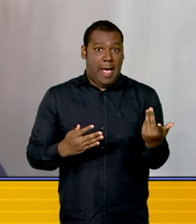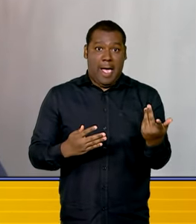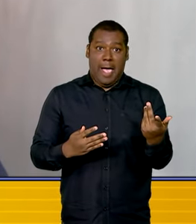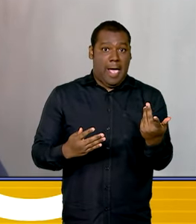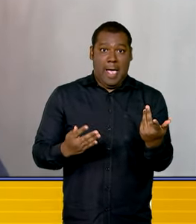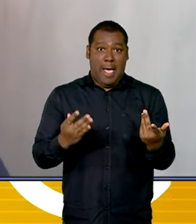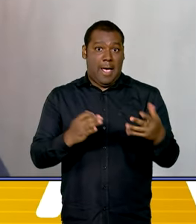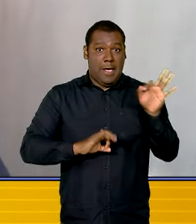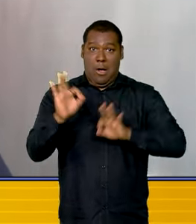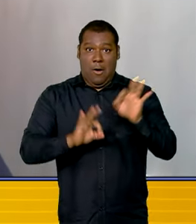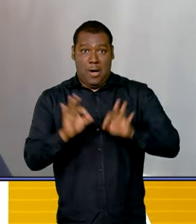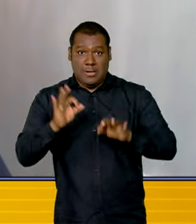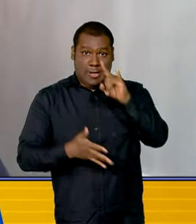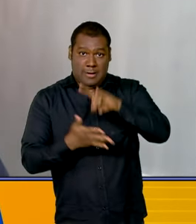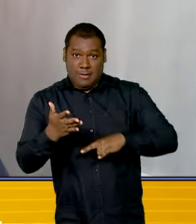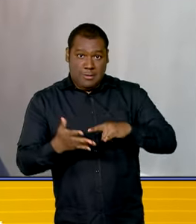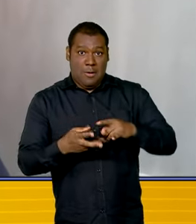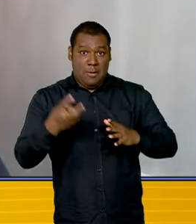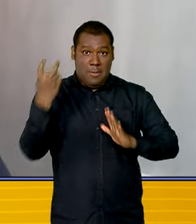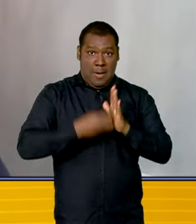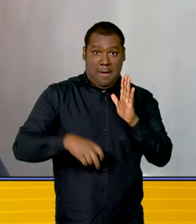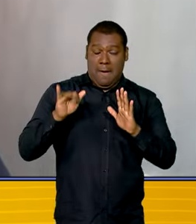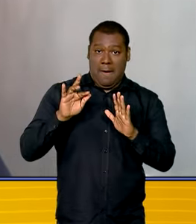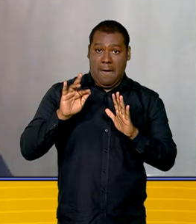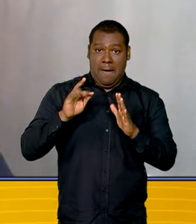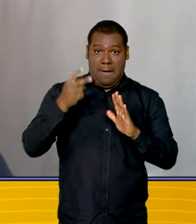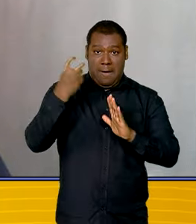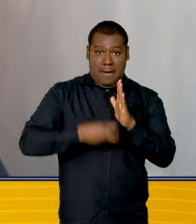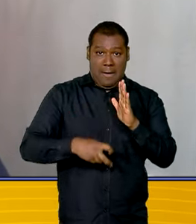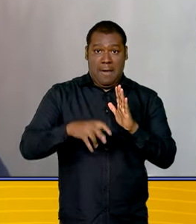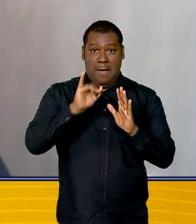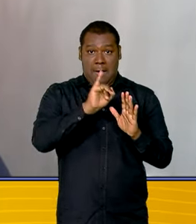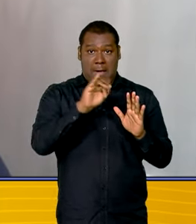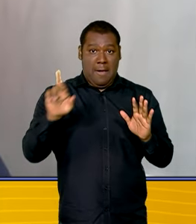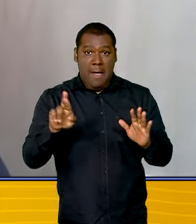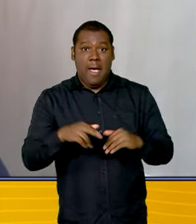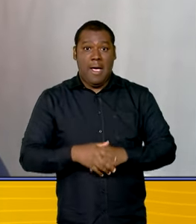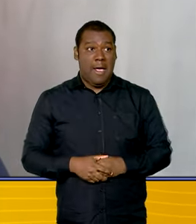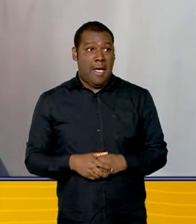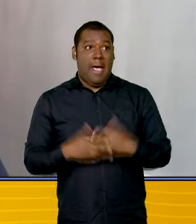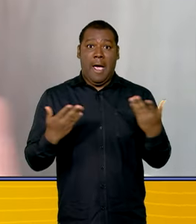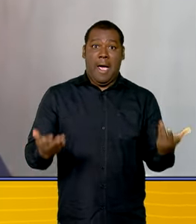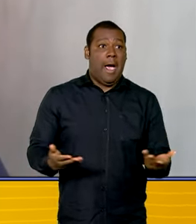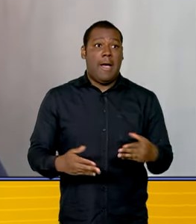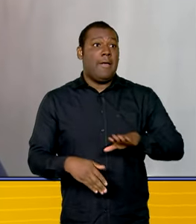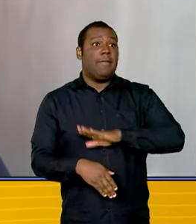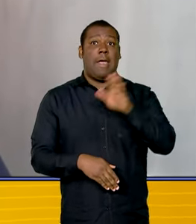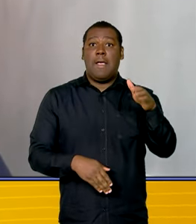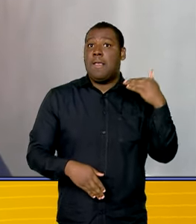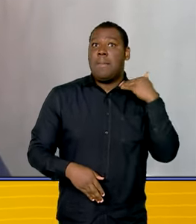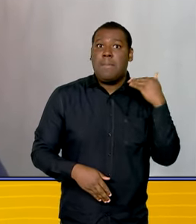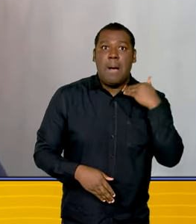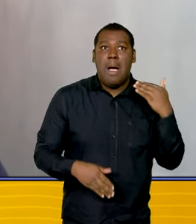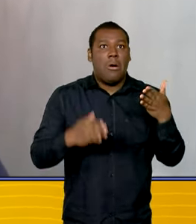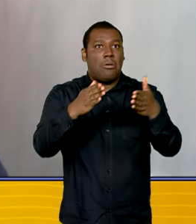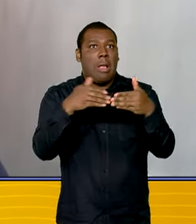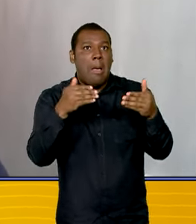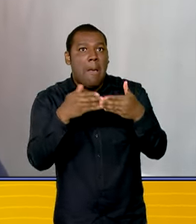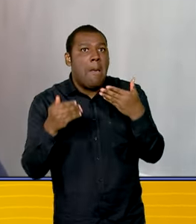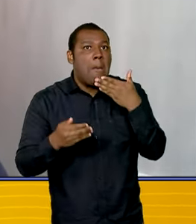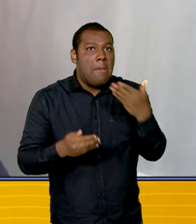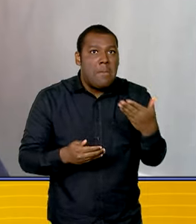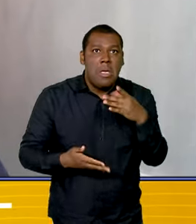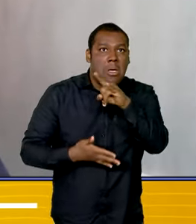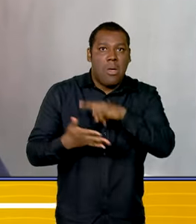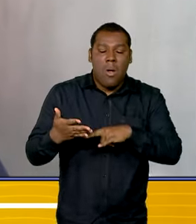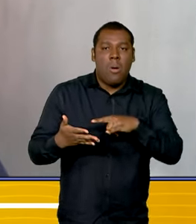os recibos e ter que correr atrás do banco, correr atrás daquele médico que não deu o recibo na época. E essa correria faz a